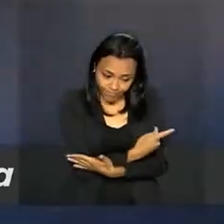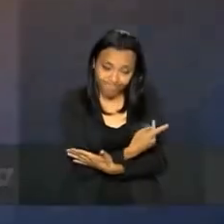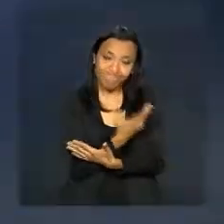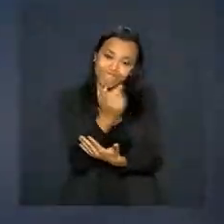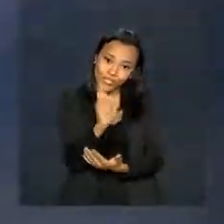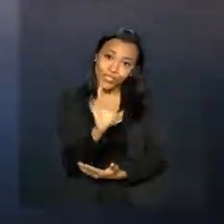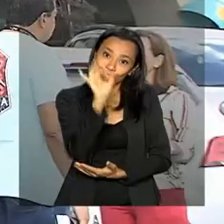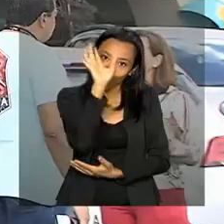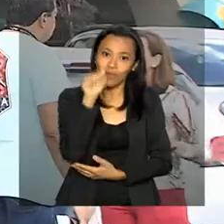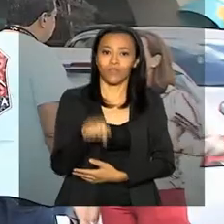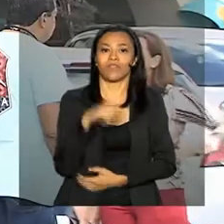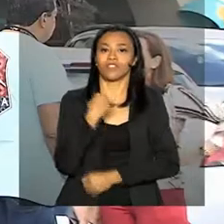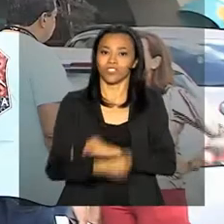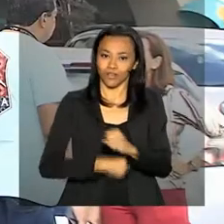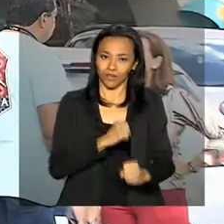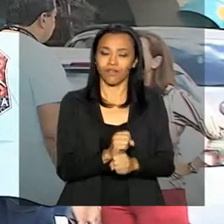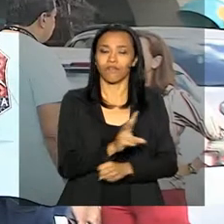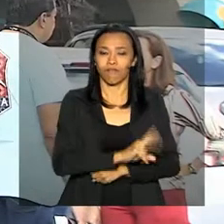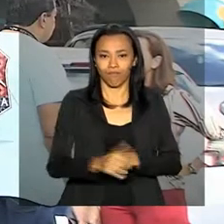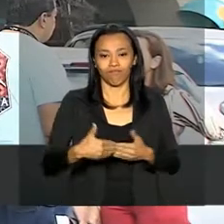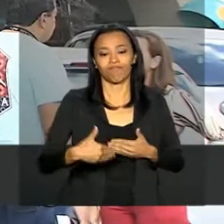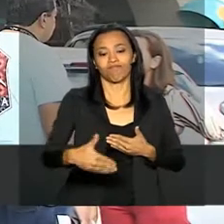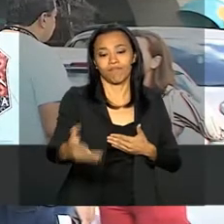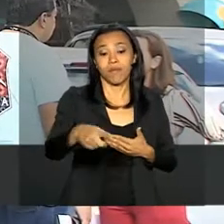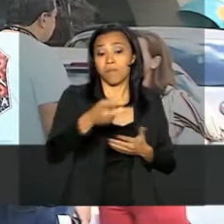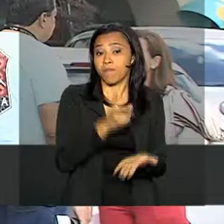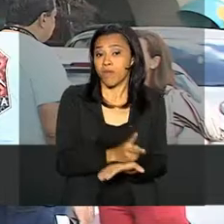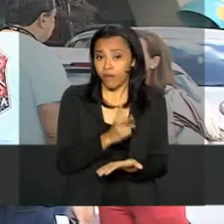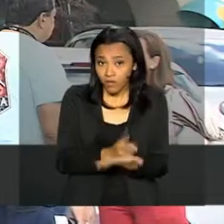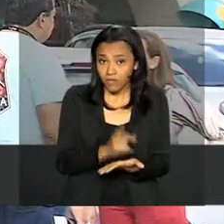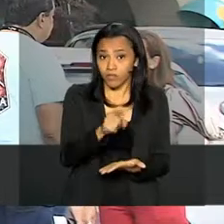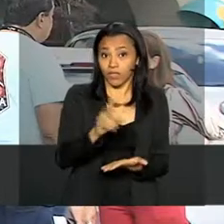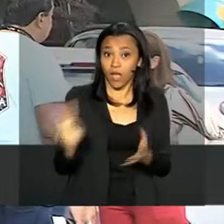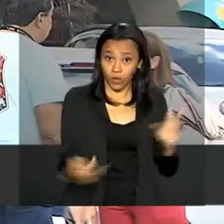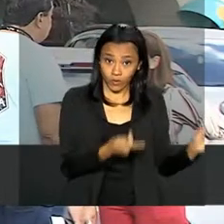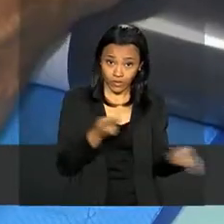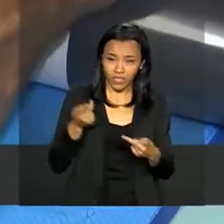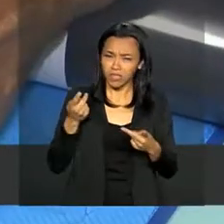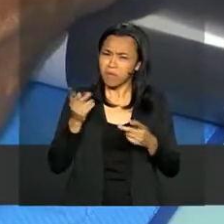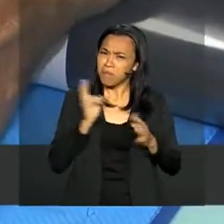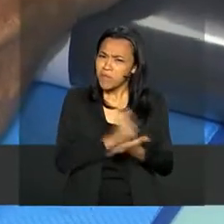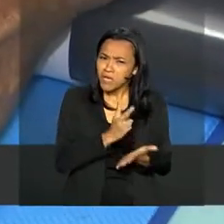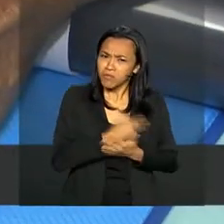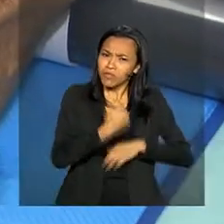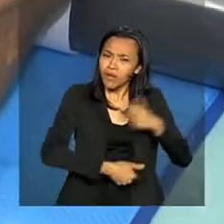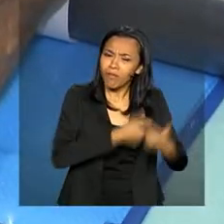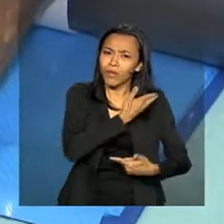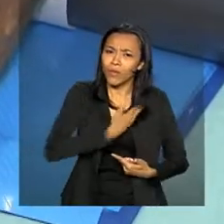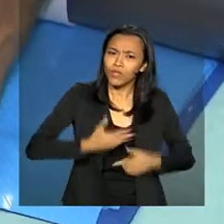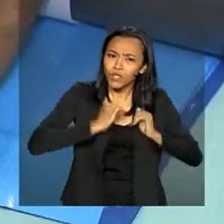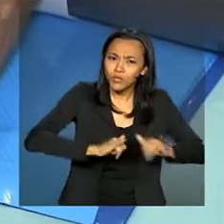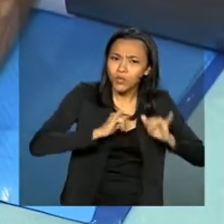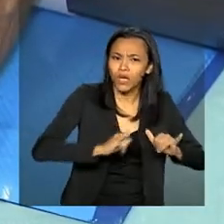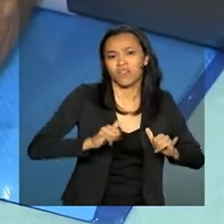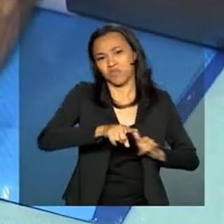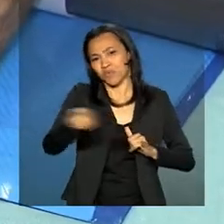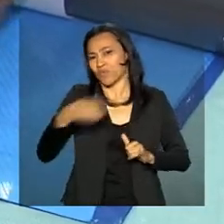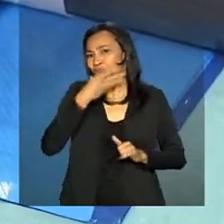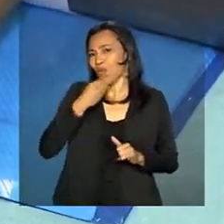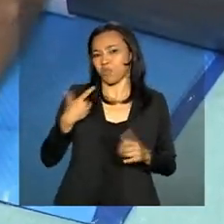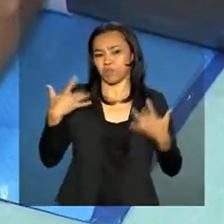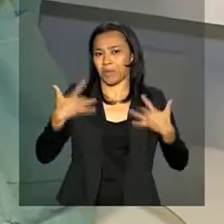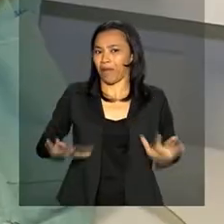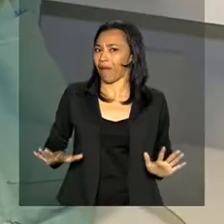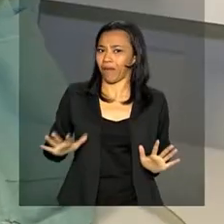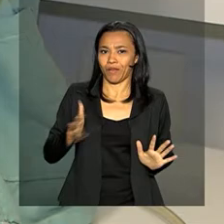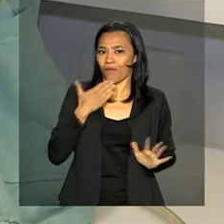só neste ano. Mesmo com esta realidade e todas as campanhas, muitos homens preferem não conversar sobre